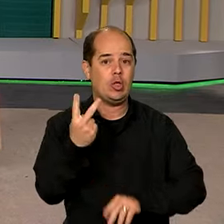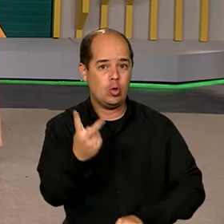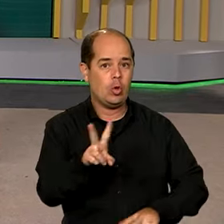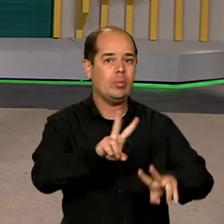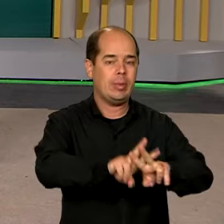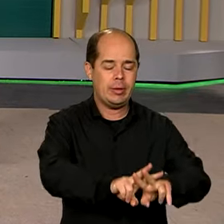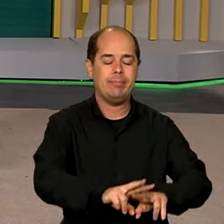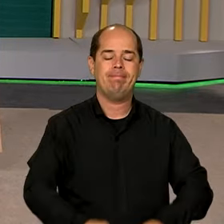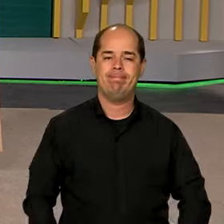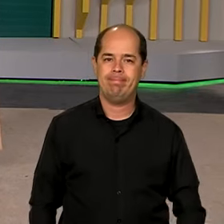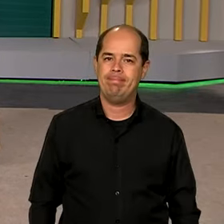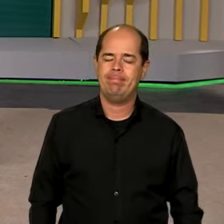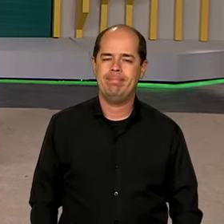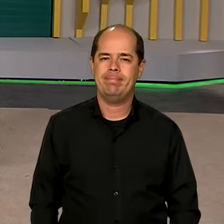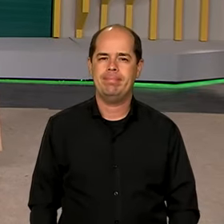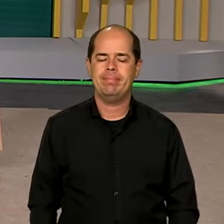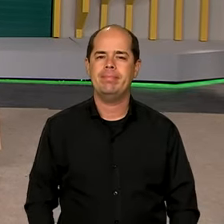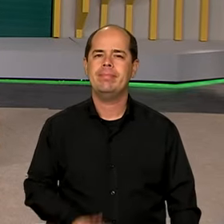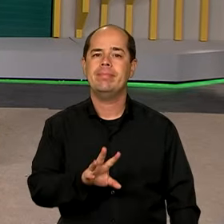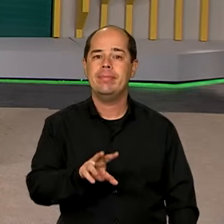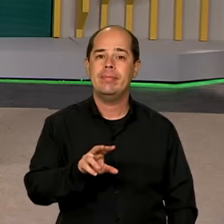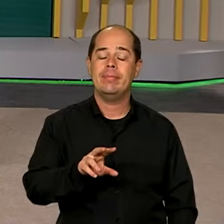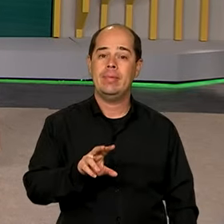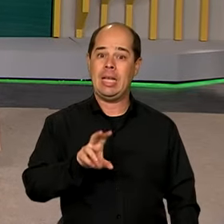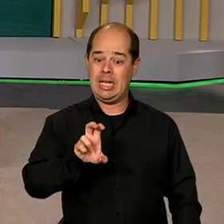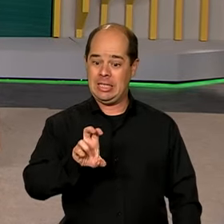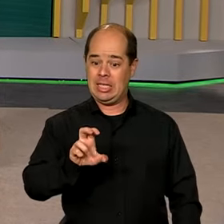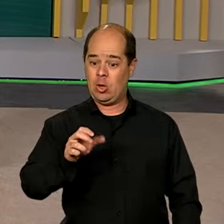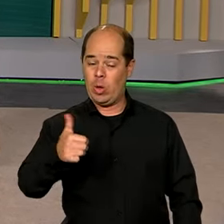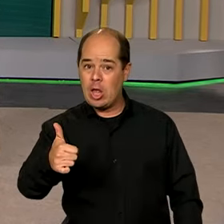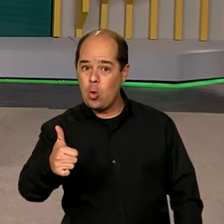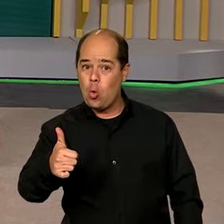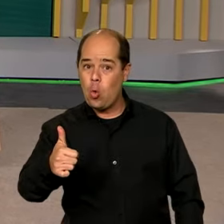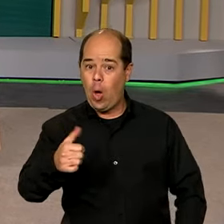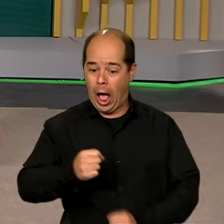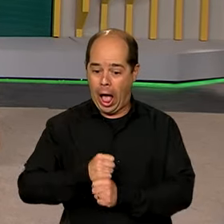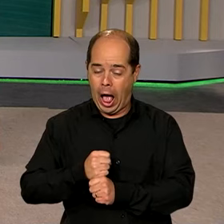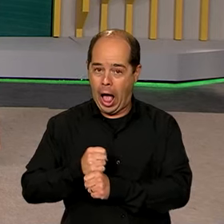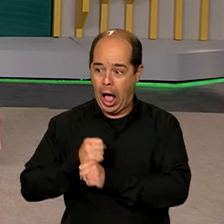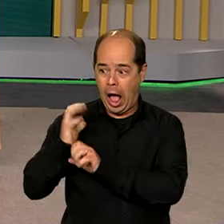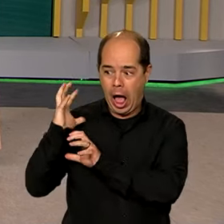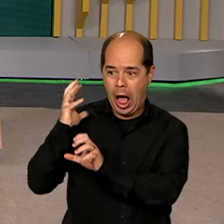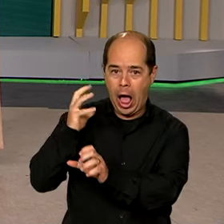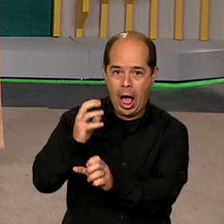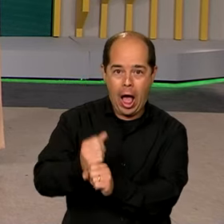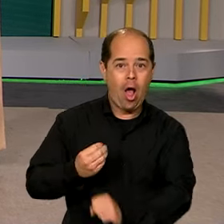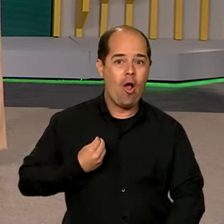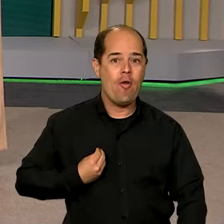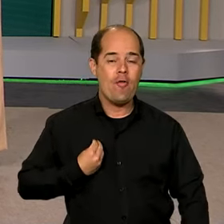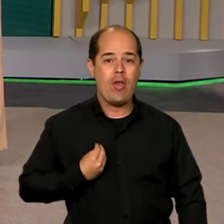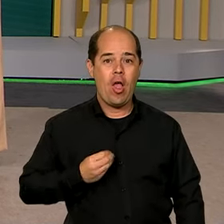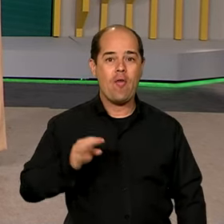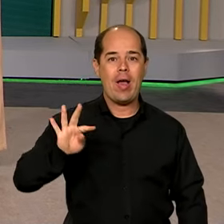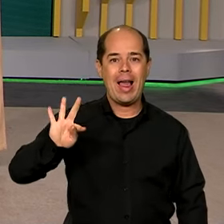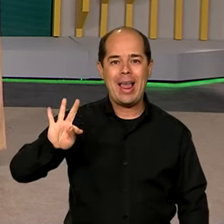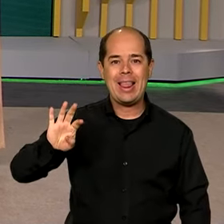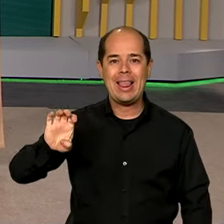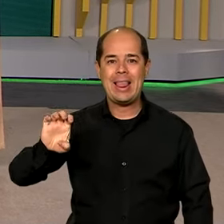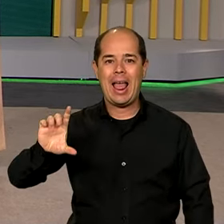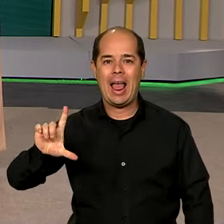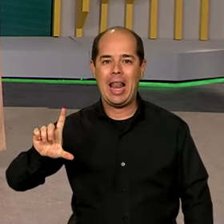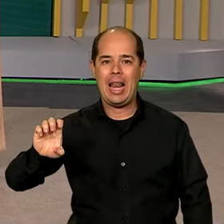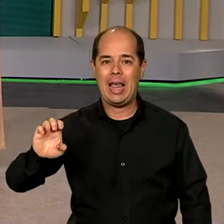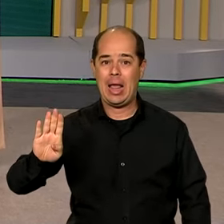Ao completar 51 anos de existência, a Telebrás inova mais uma vez com a oferta de um serviço que vai